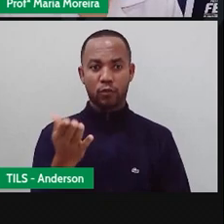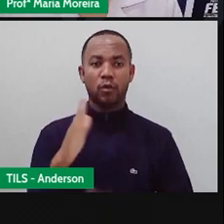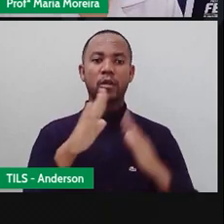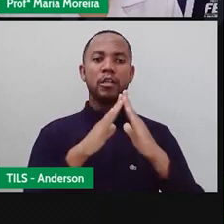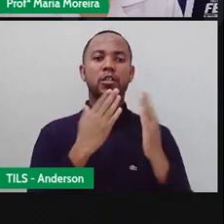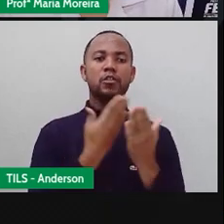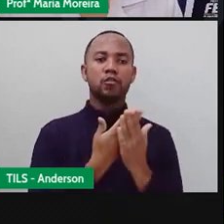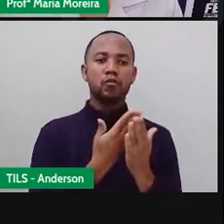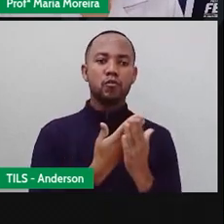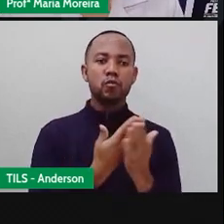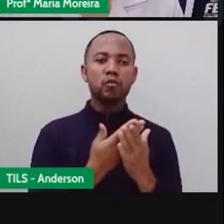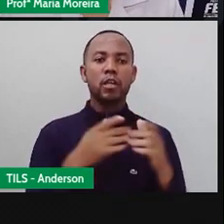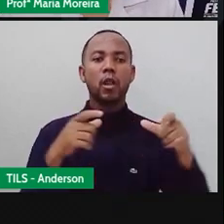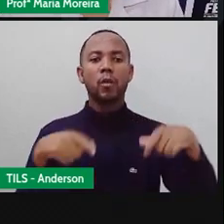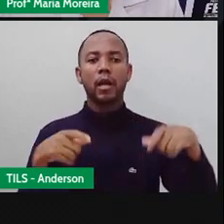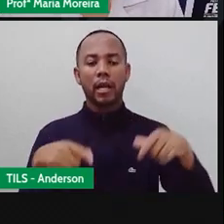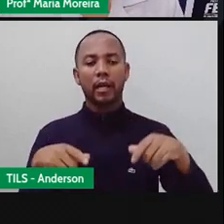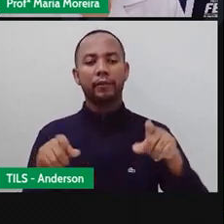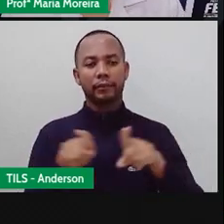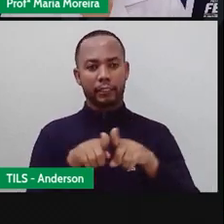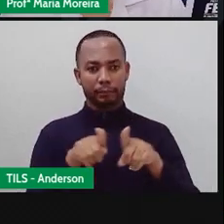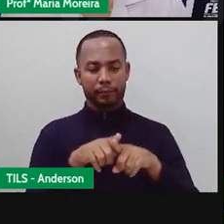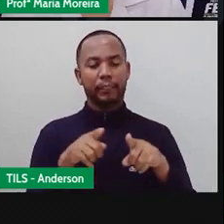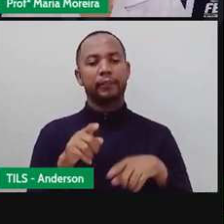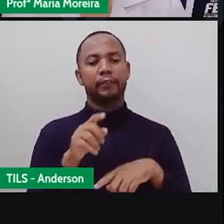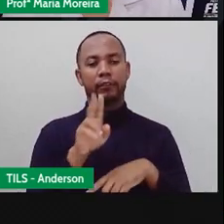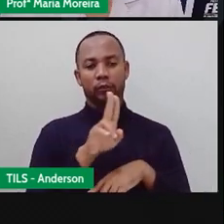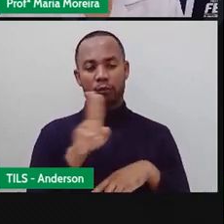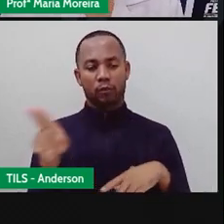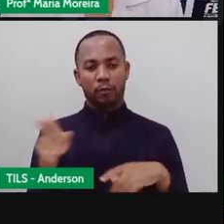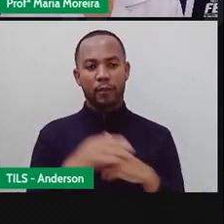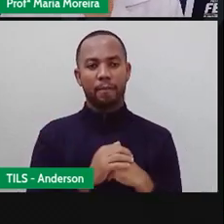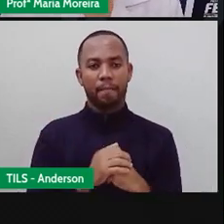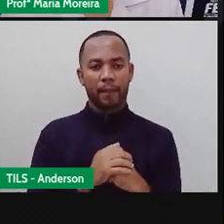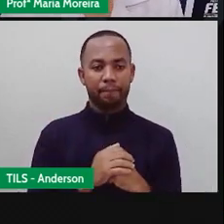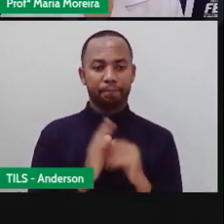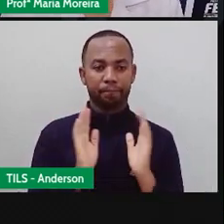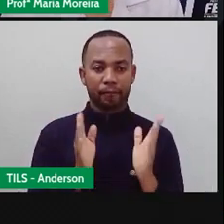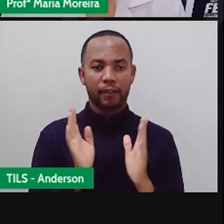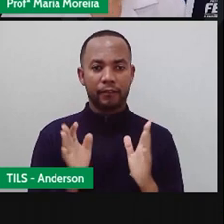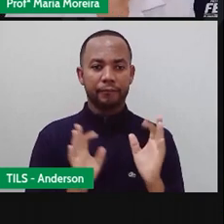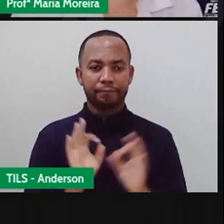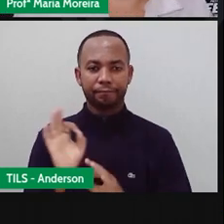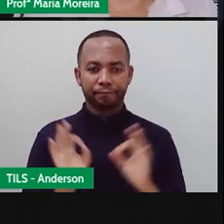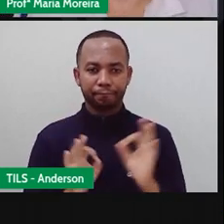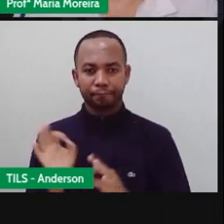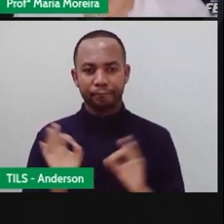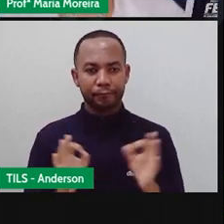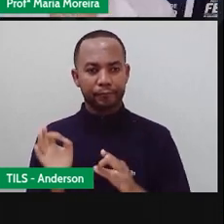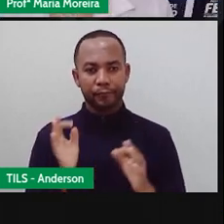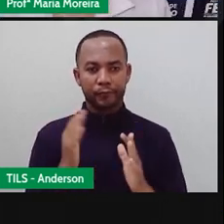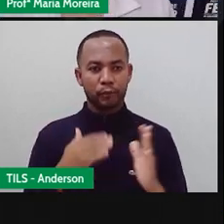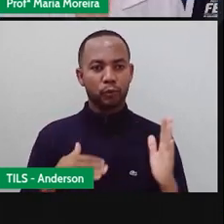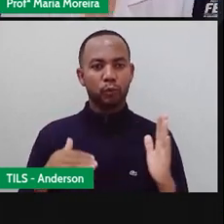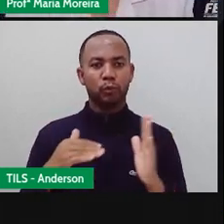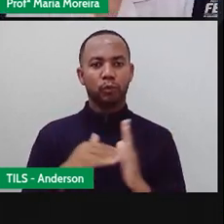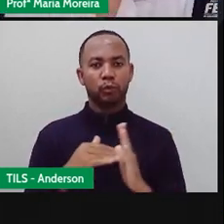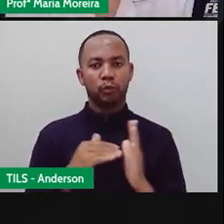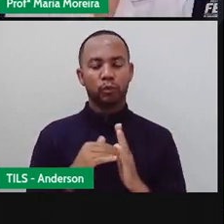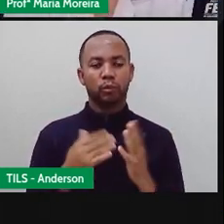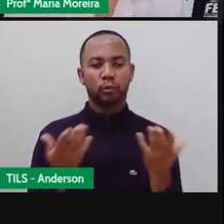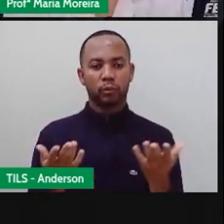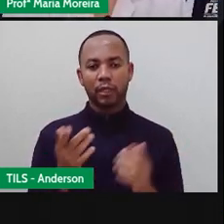colocar lá no final da nossa aula, certo? Bom, já arrumaram o material de vocês, tudo arrumadinho aí no cantinho,